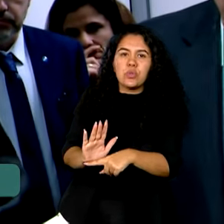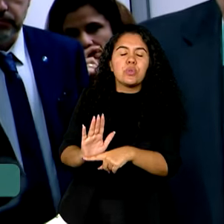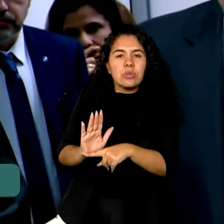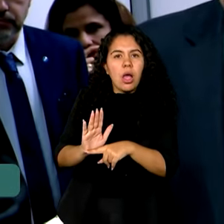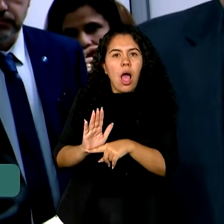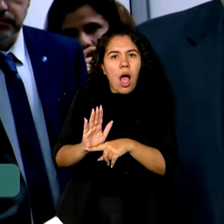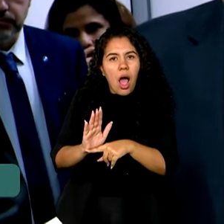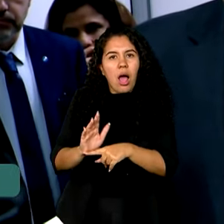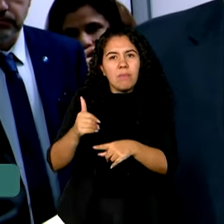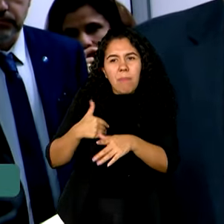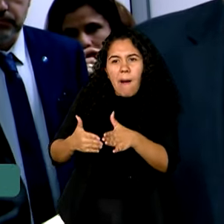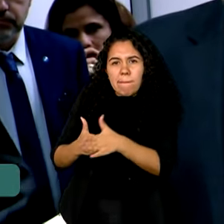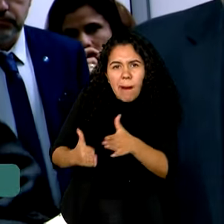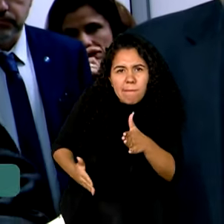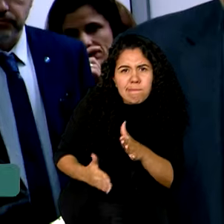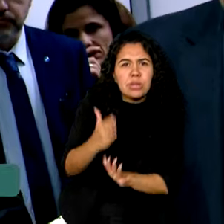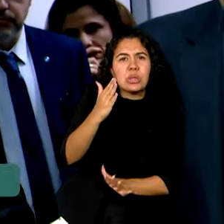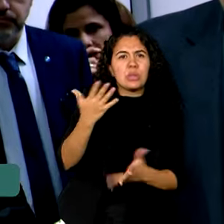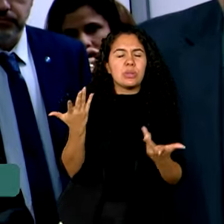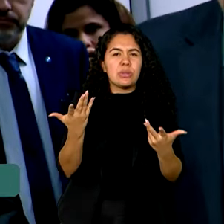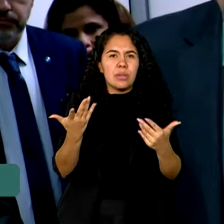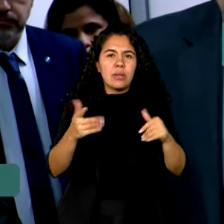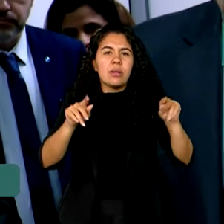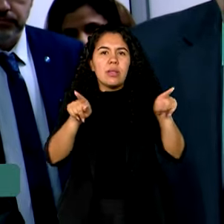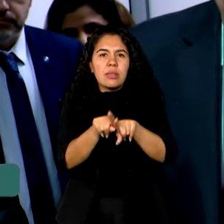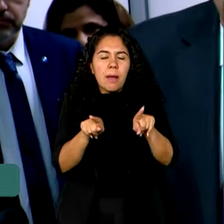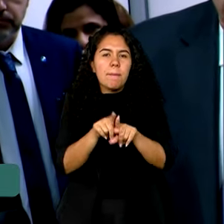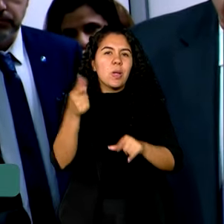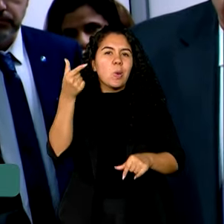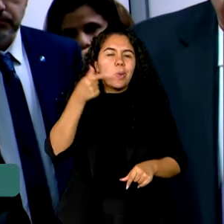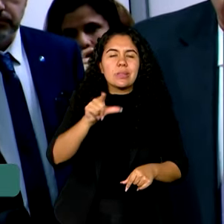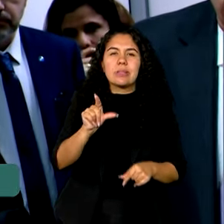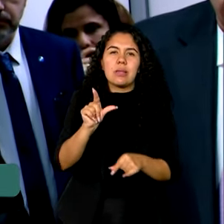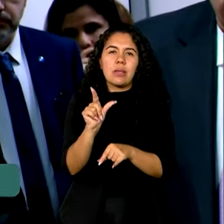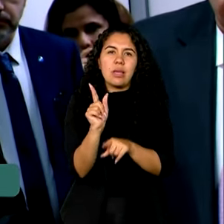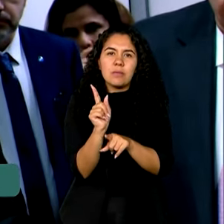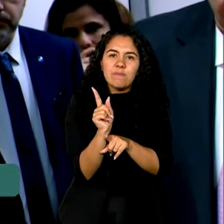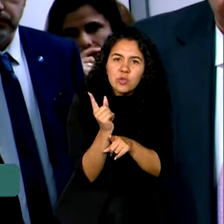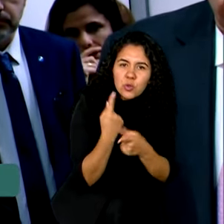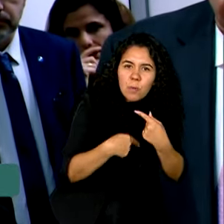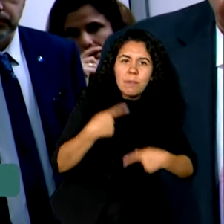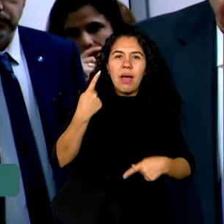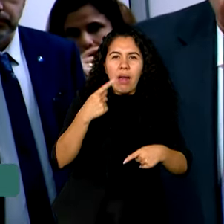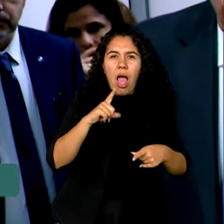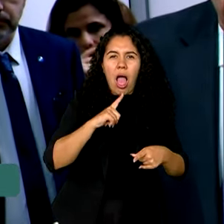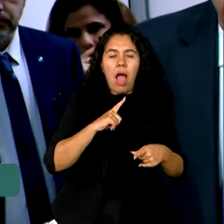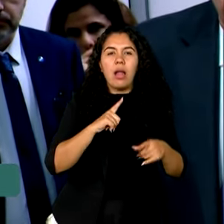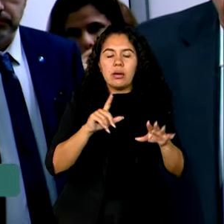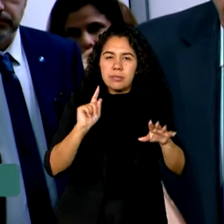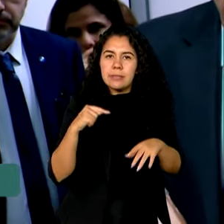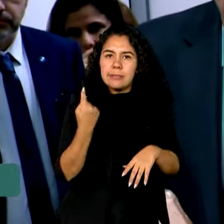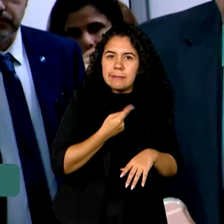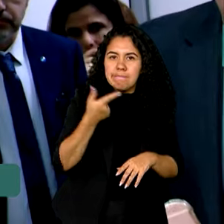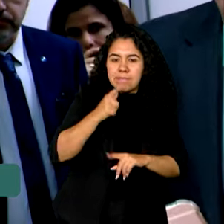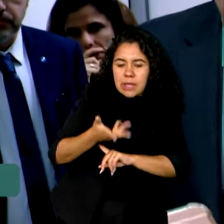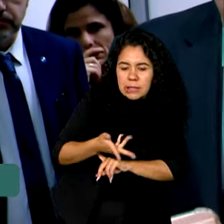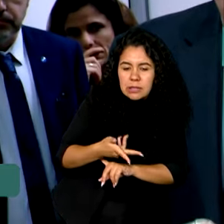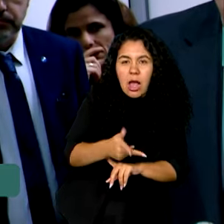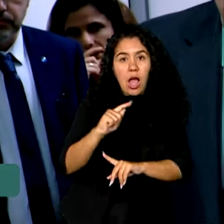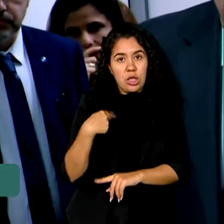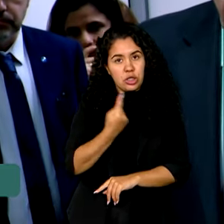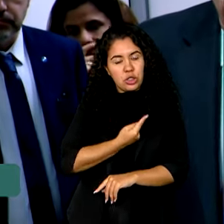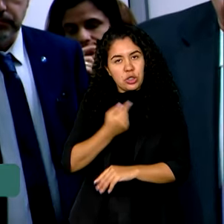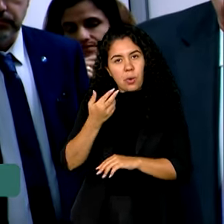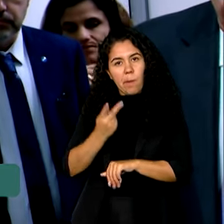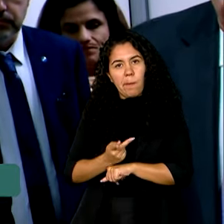destravar, gargalos regulatórios, enfim, superar dificuldades e acelerar. Então a gente procurou o presidente Rodrigo